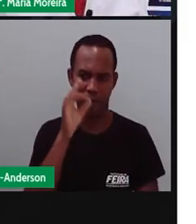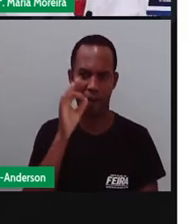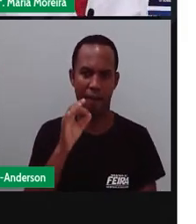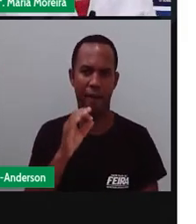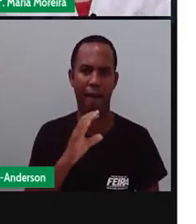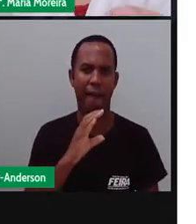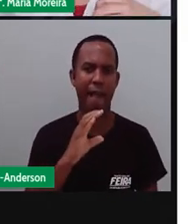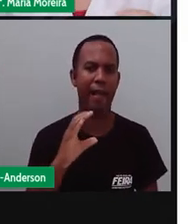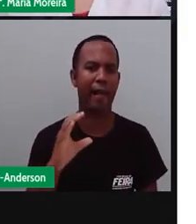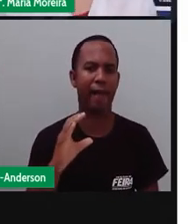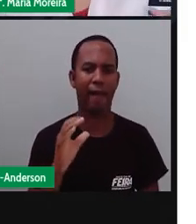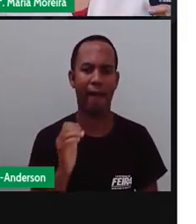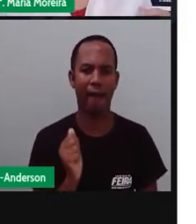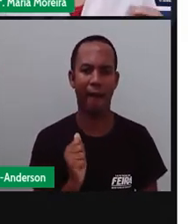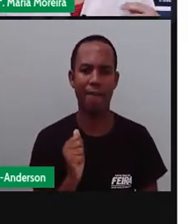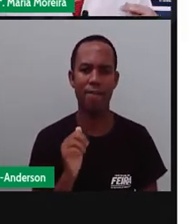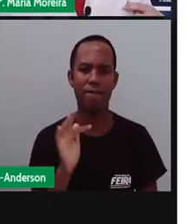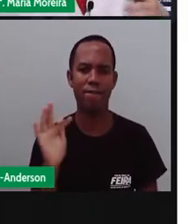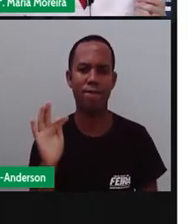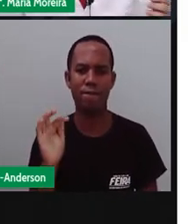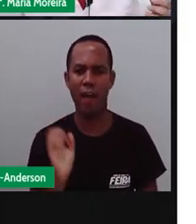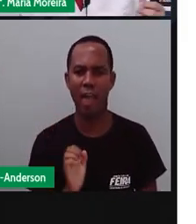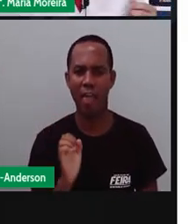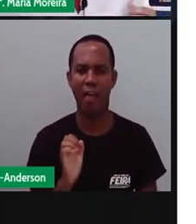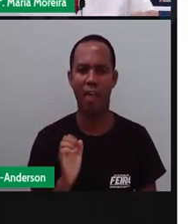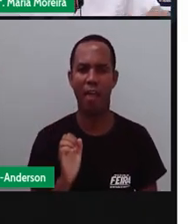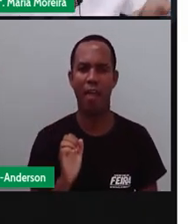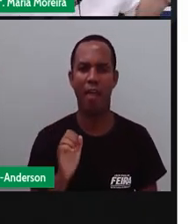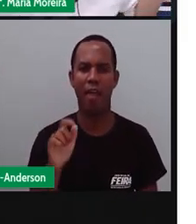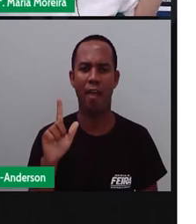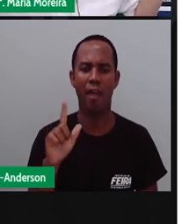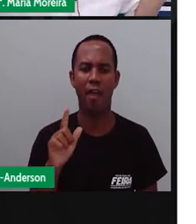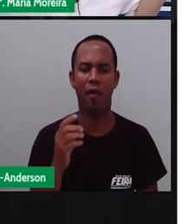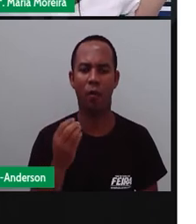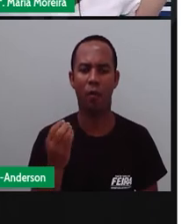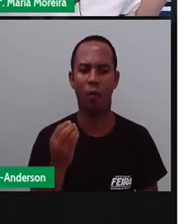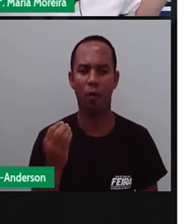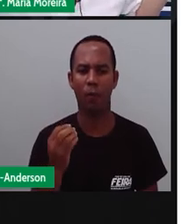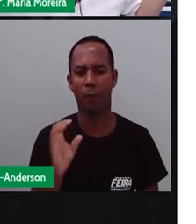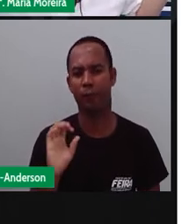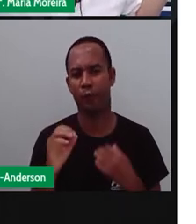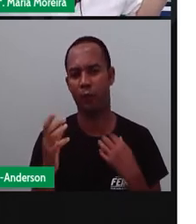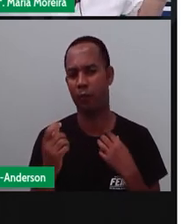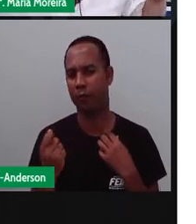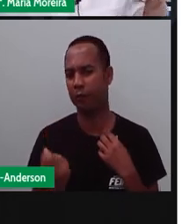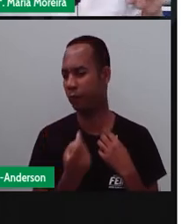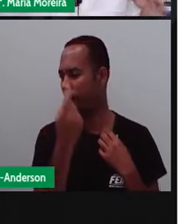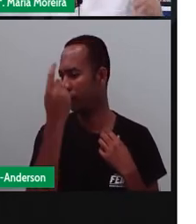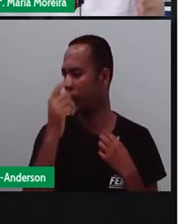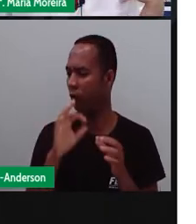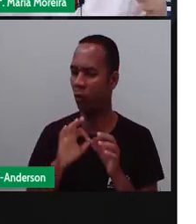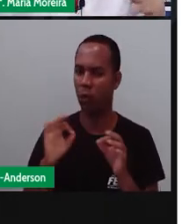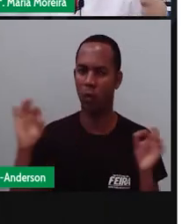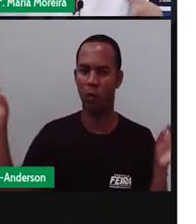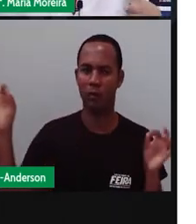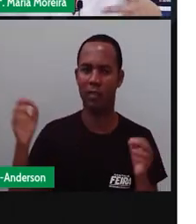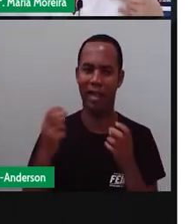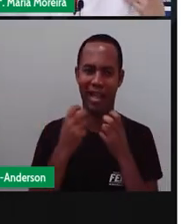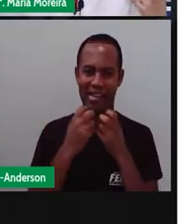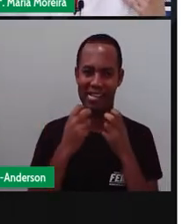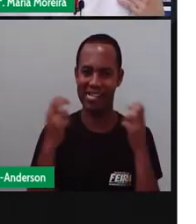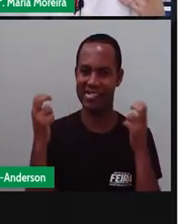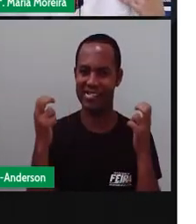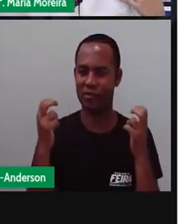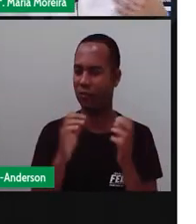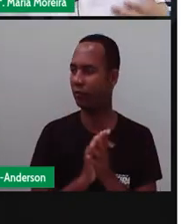multidão e que a gente precisa aí pronunciar a palavra café. Olha o que Anderson, né? Está bem longe, que eu vou fazer o quê? Dá um grito e Anderson